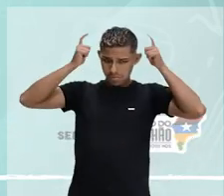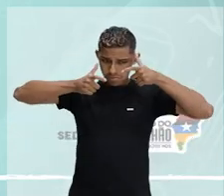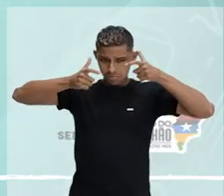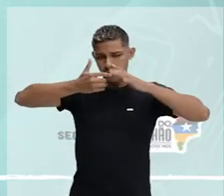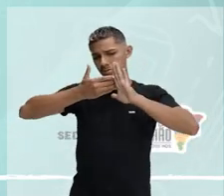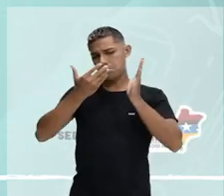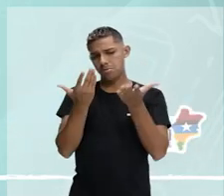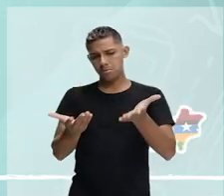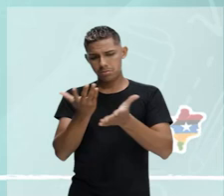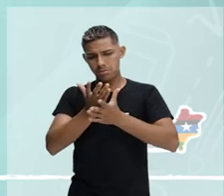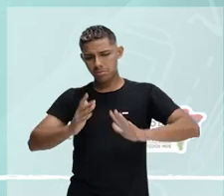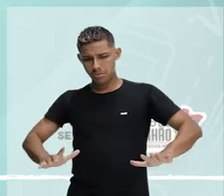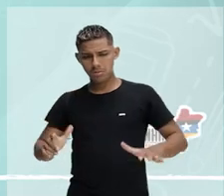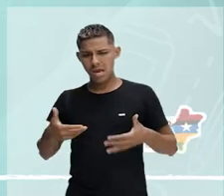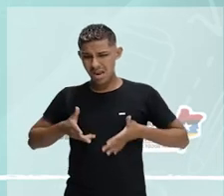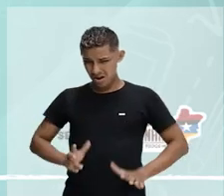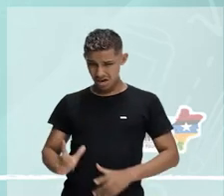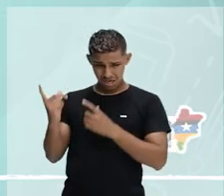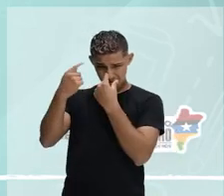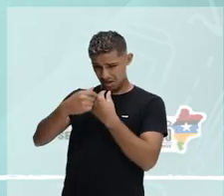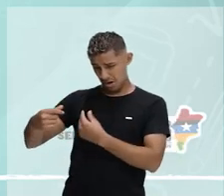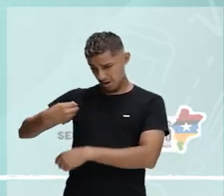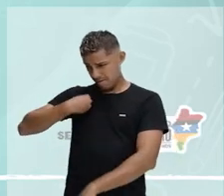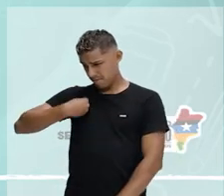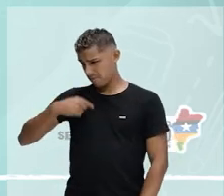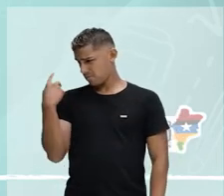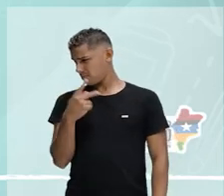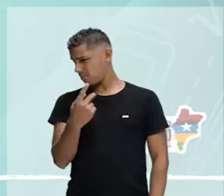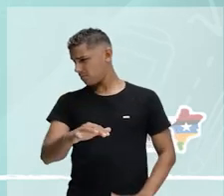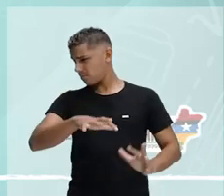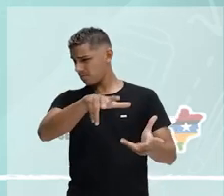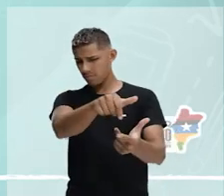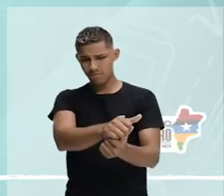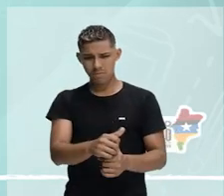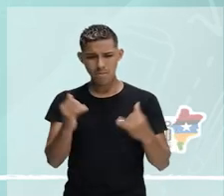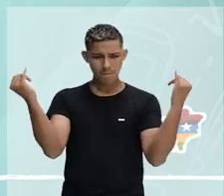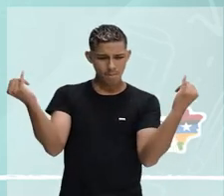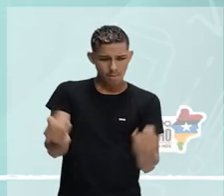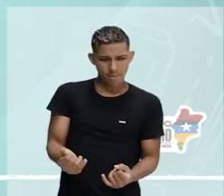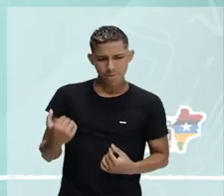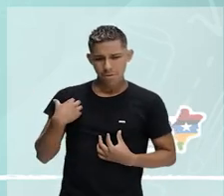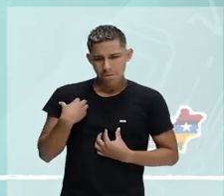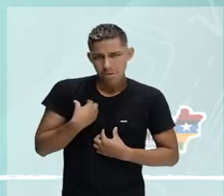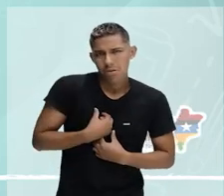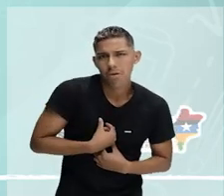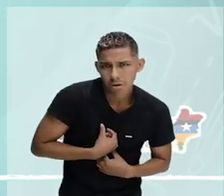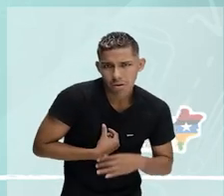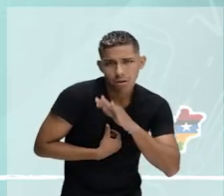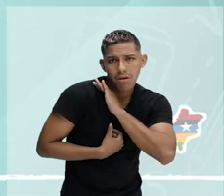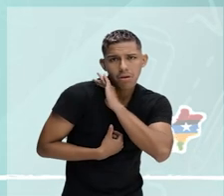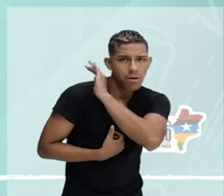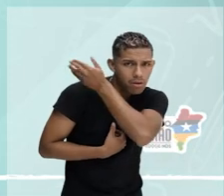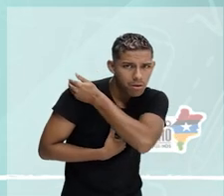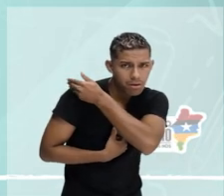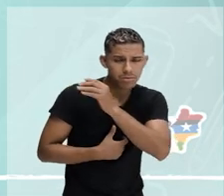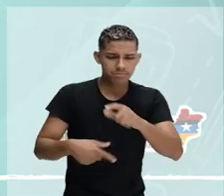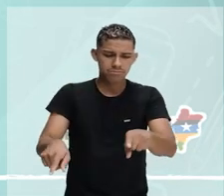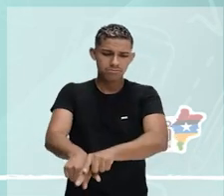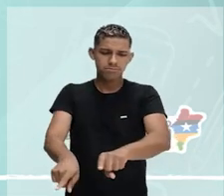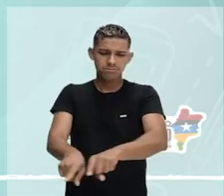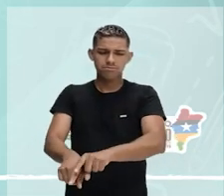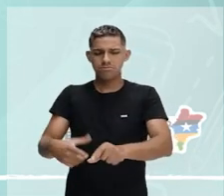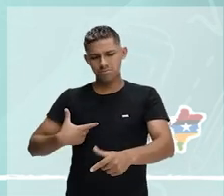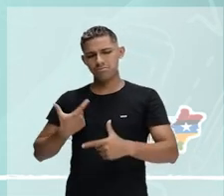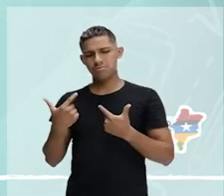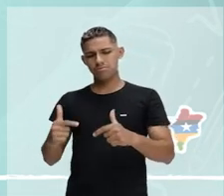enganado para viver neste mundo. Magro, trapilho, corcundo, além de tudo selado. Assim